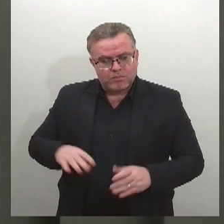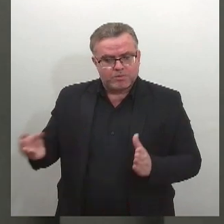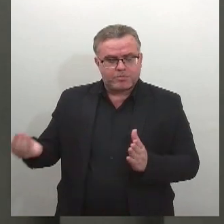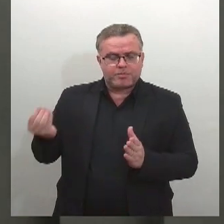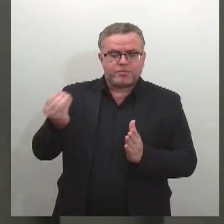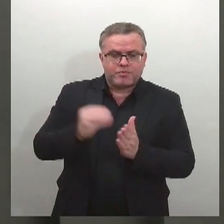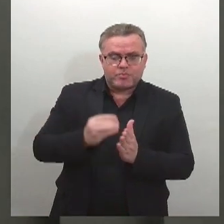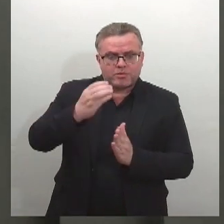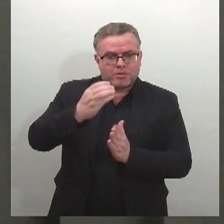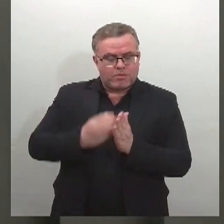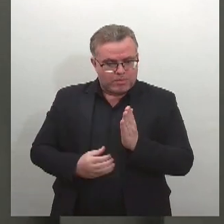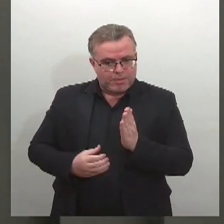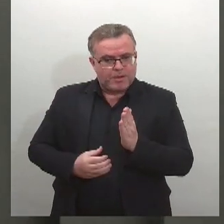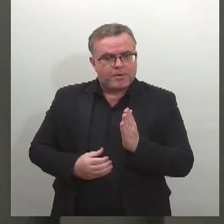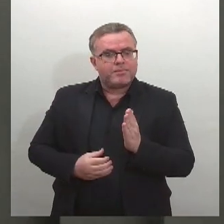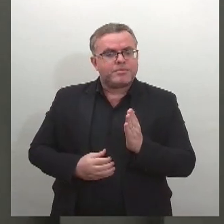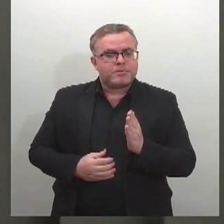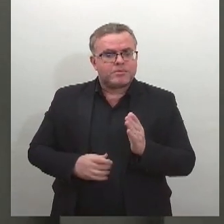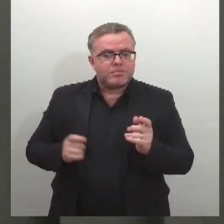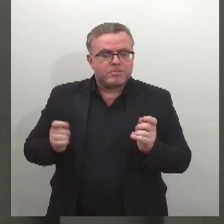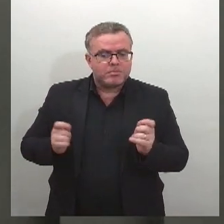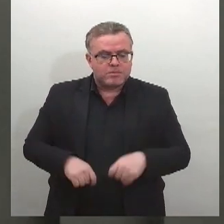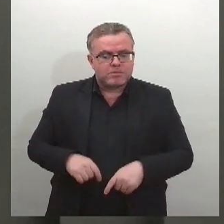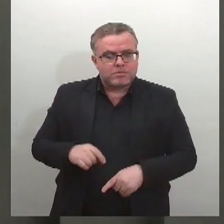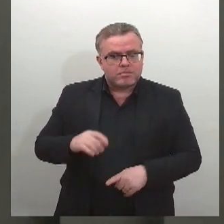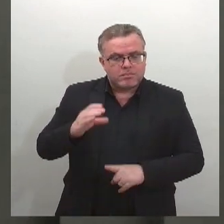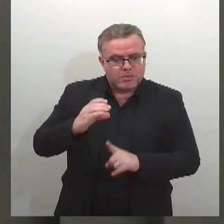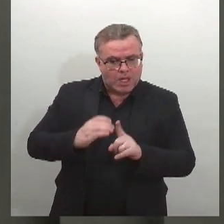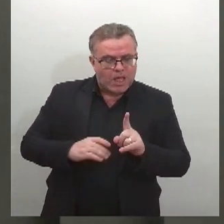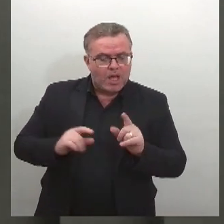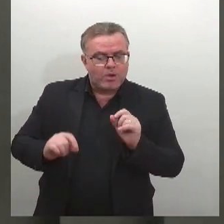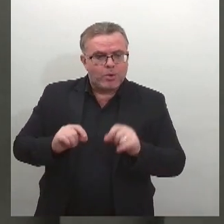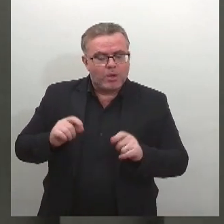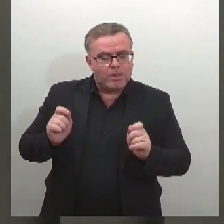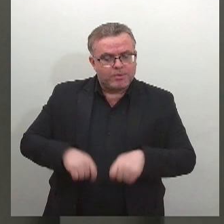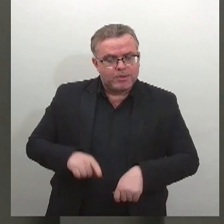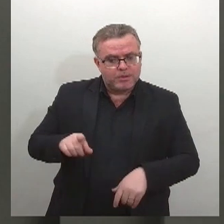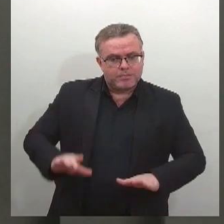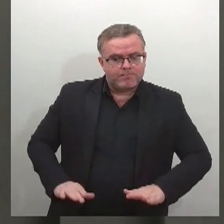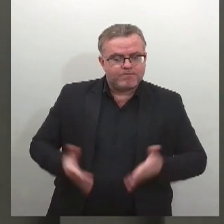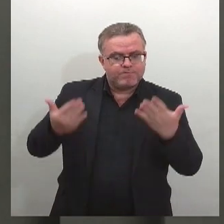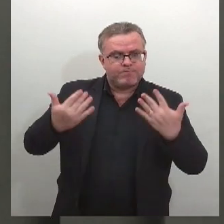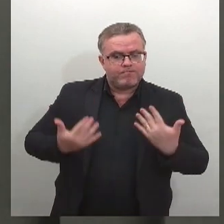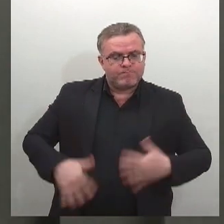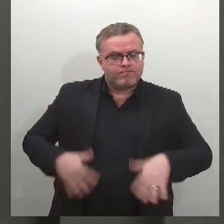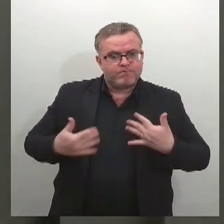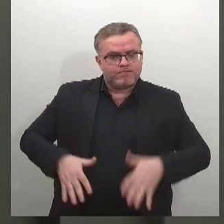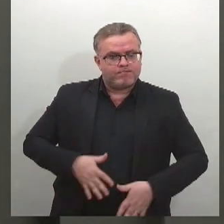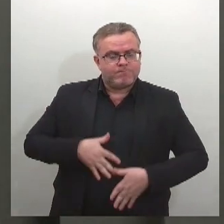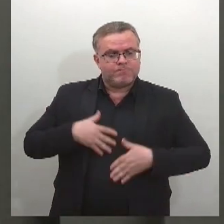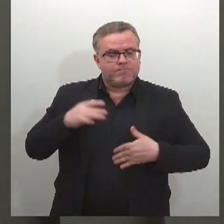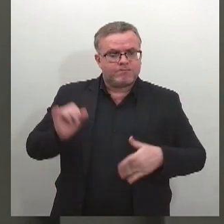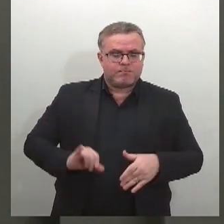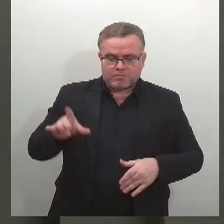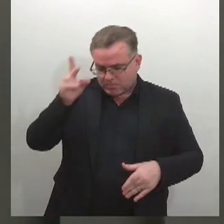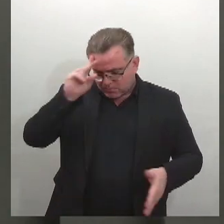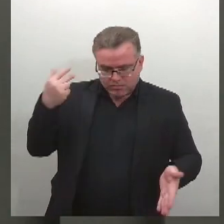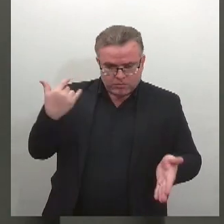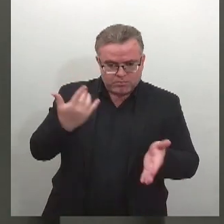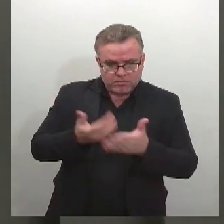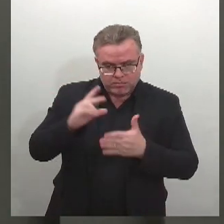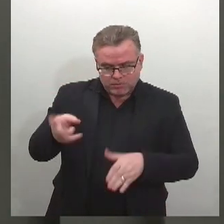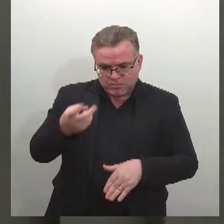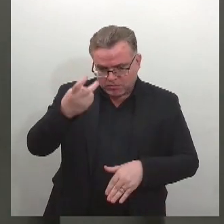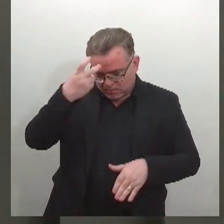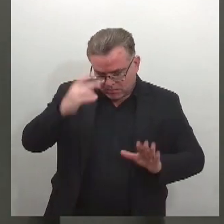eventos. A conquista foi comemorada pela parlamentar, que ressaltou a importância histórica e cultural da celebração para